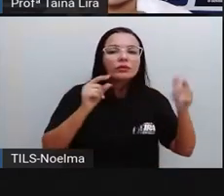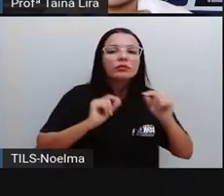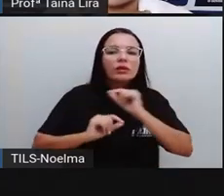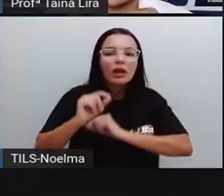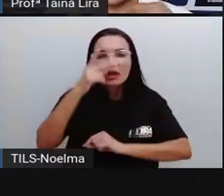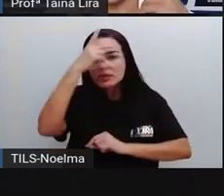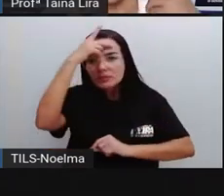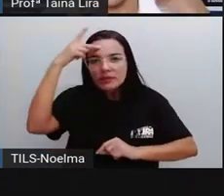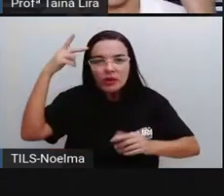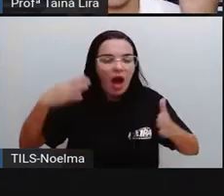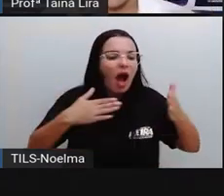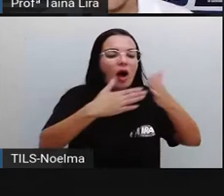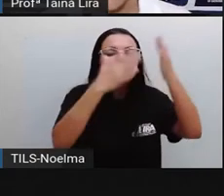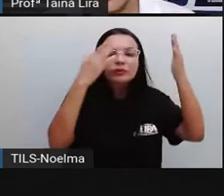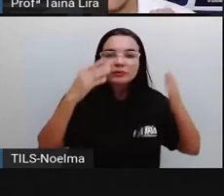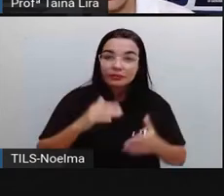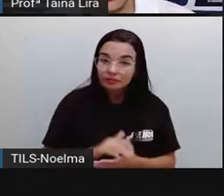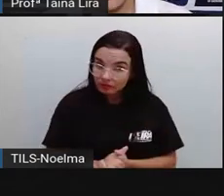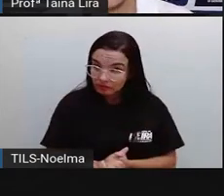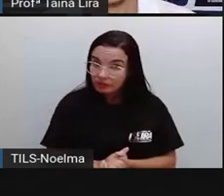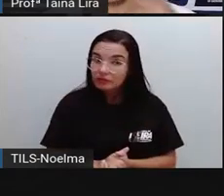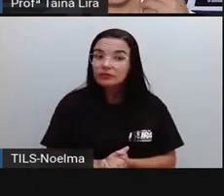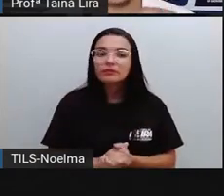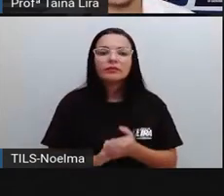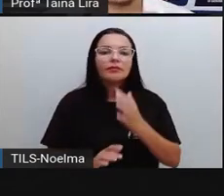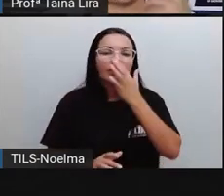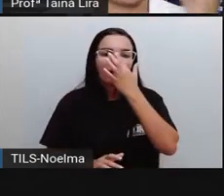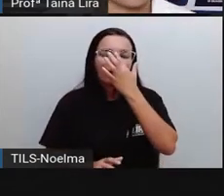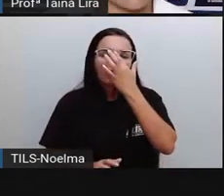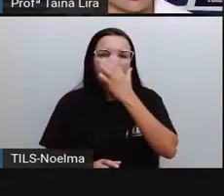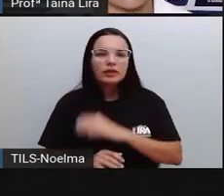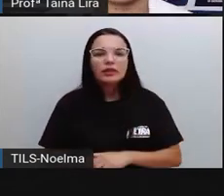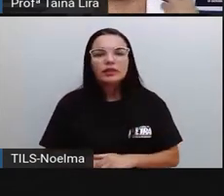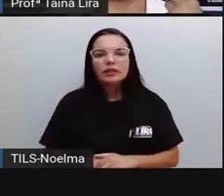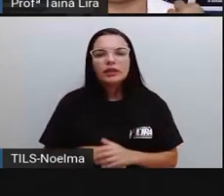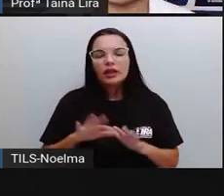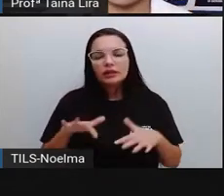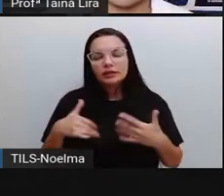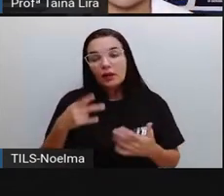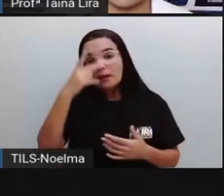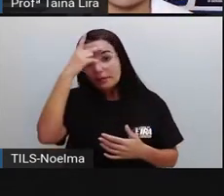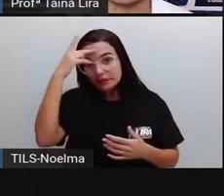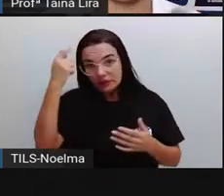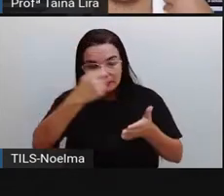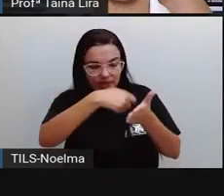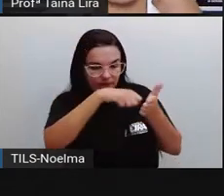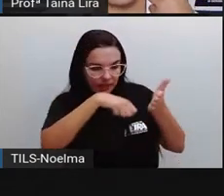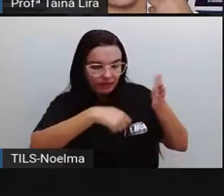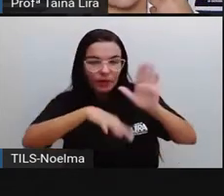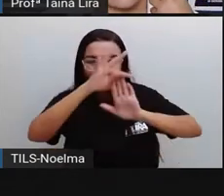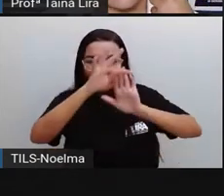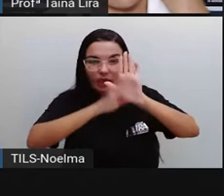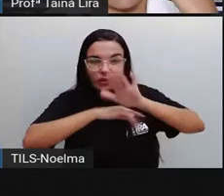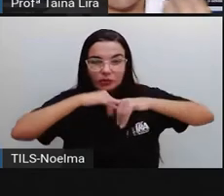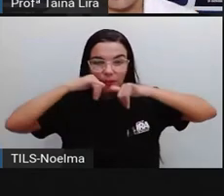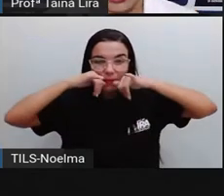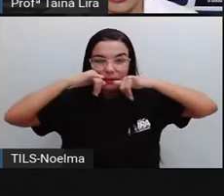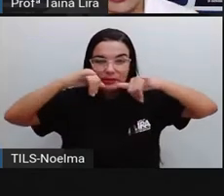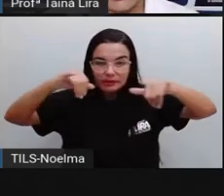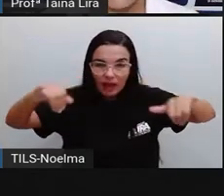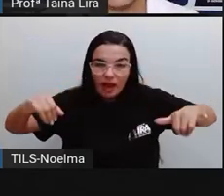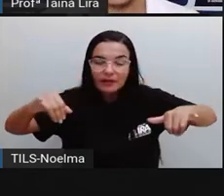a pessoa que escreveu o texto, que é chamada de publicitário, as pessoas que ele